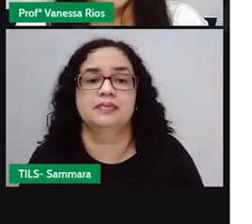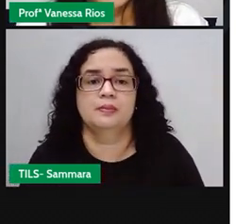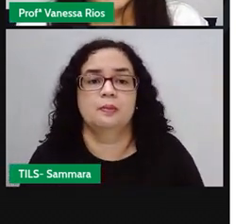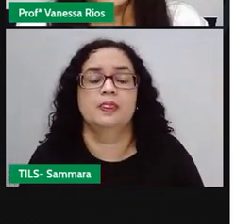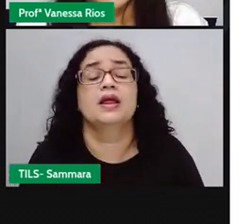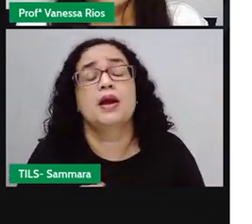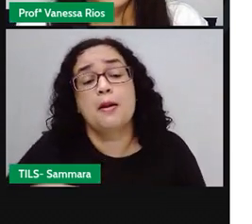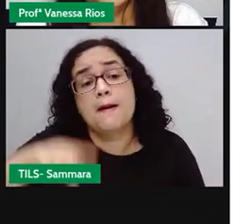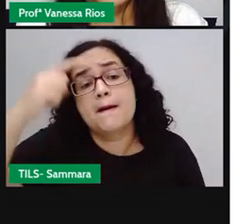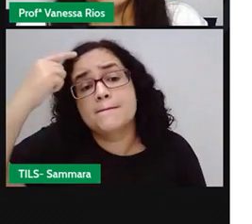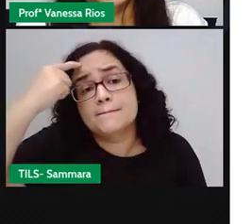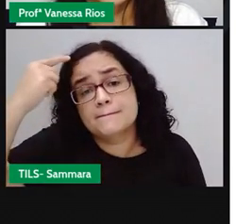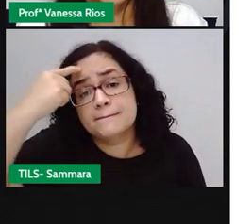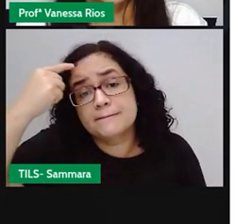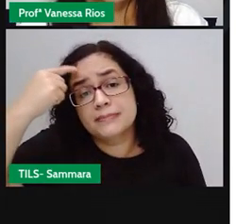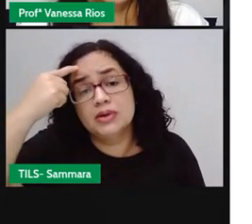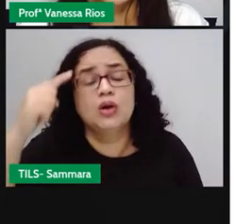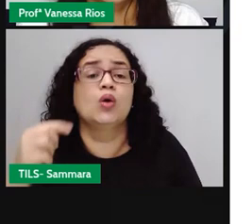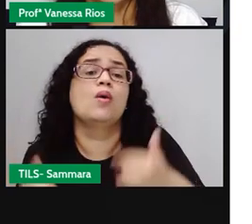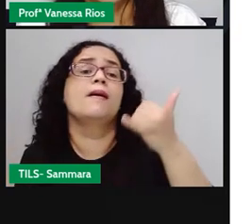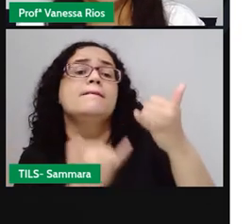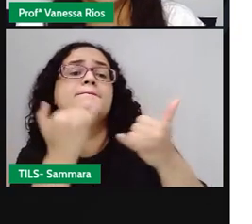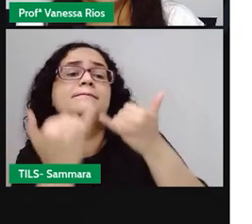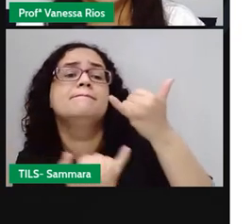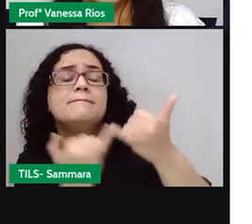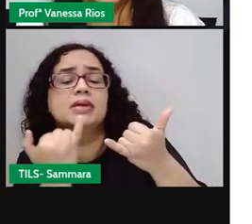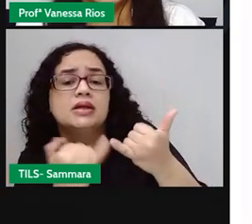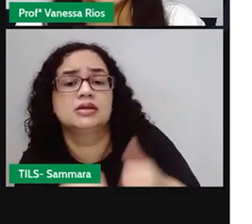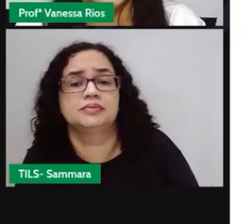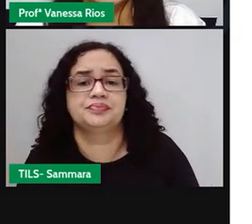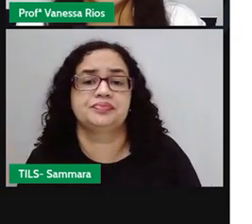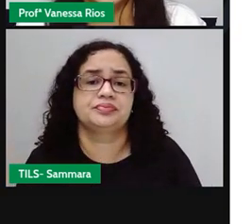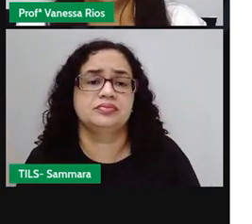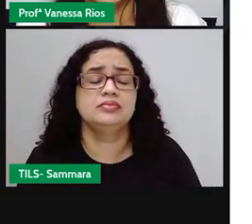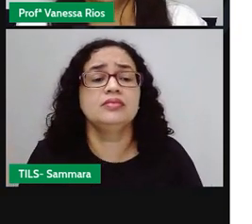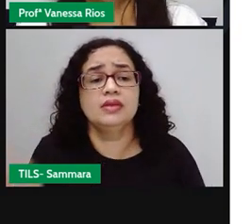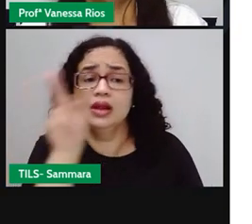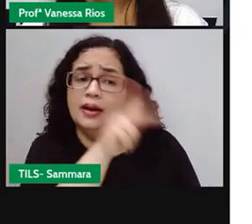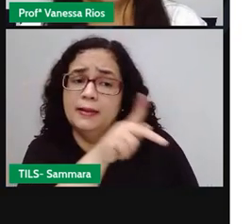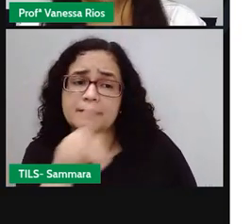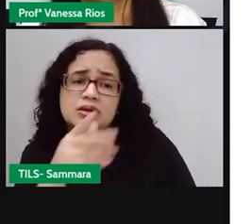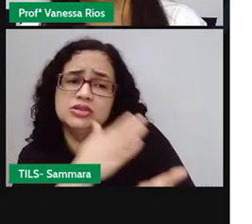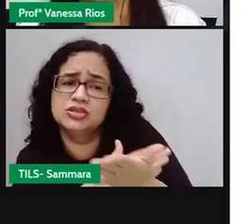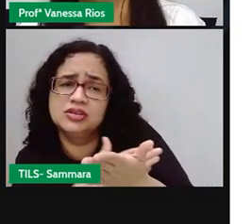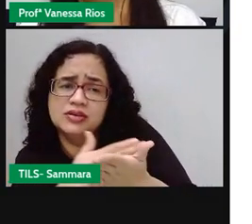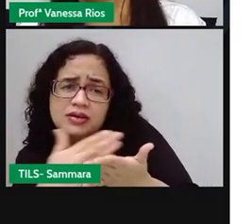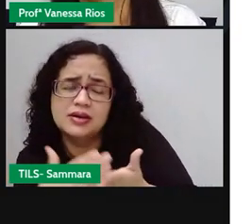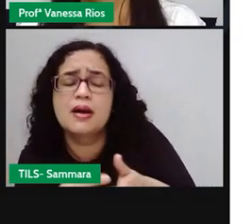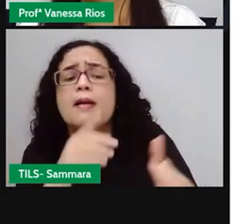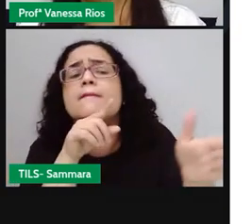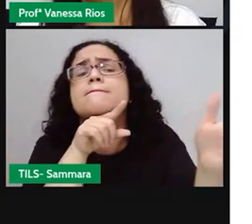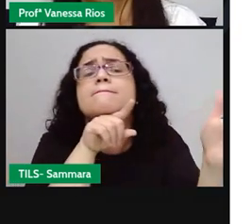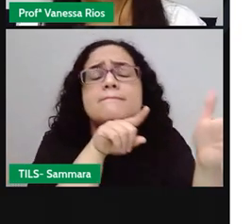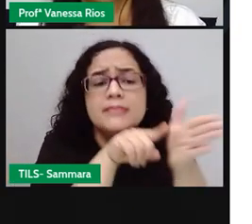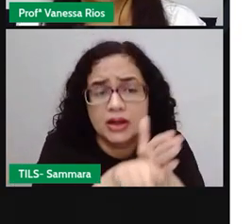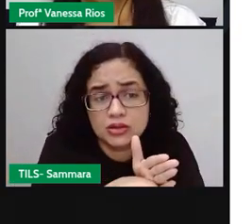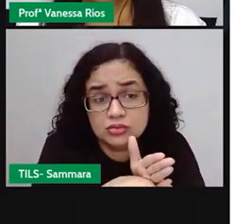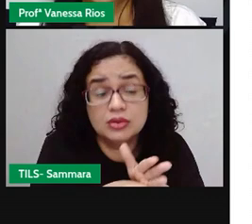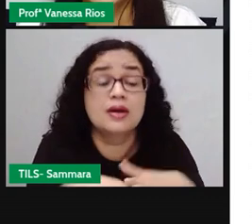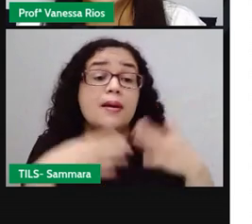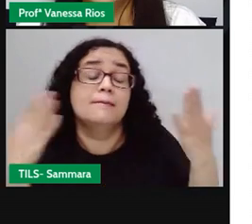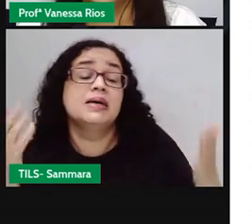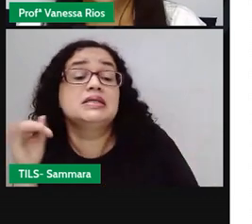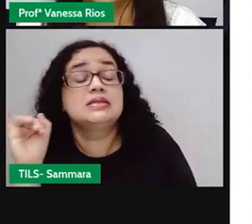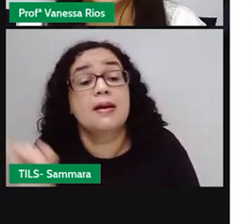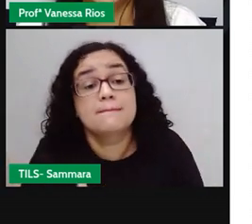Vamos pensar um pouquinho aqui sobre as brincadeiras. A Proja até iniciou fazendo essas perguntas, mas é